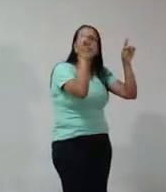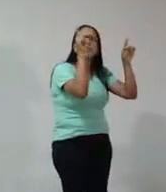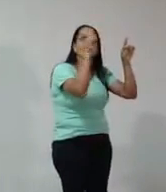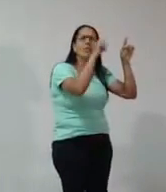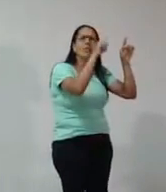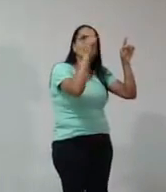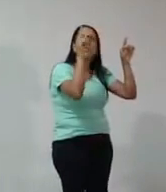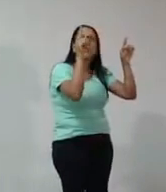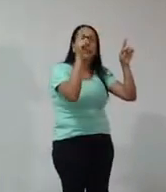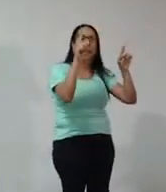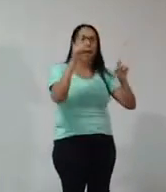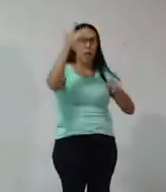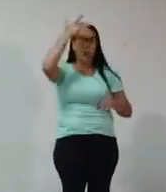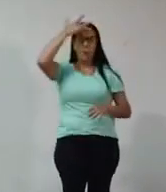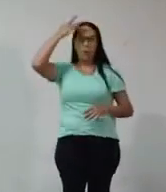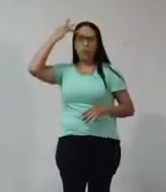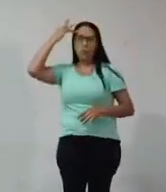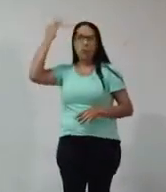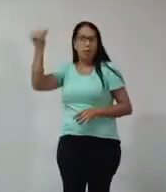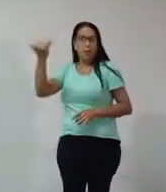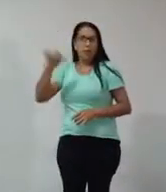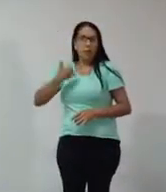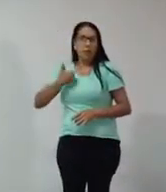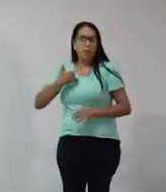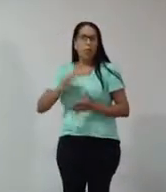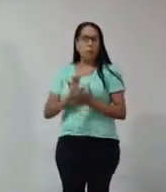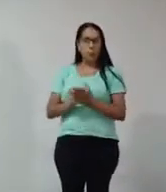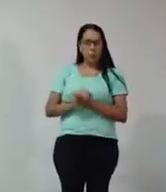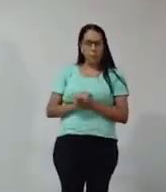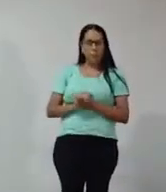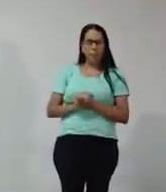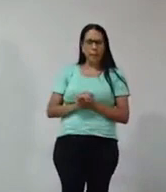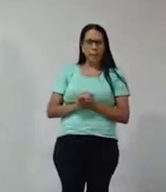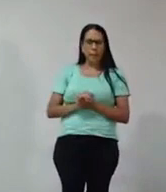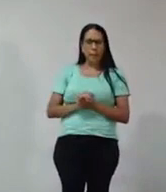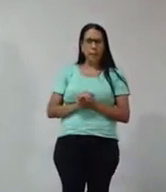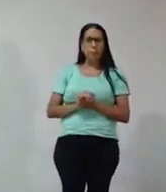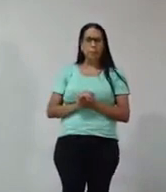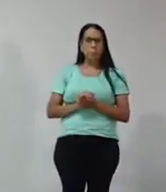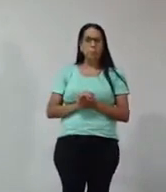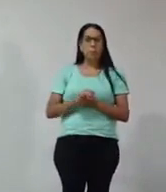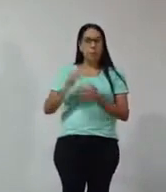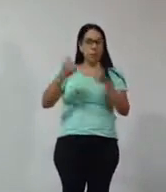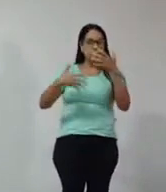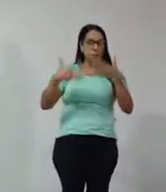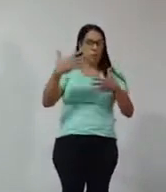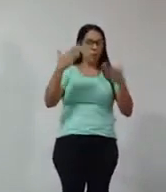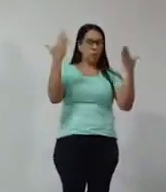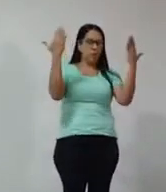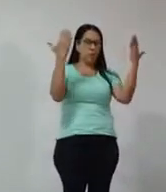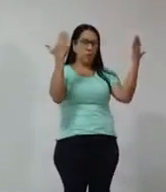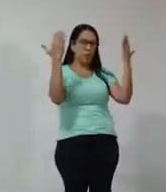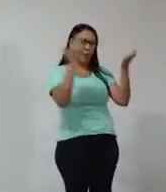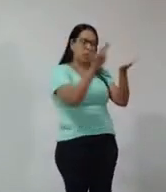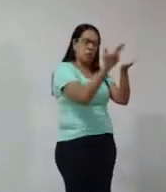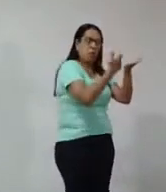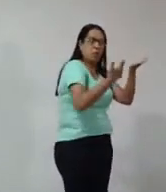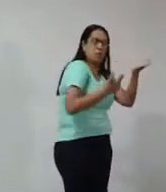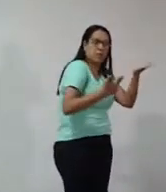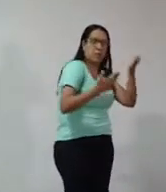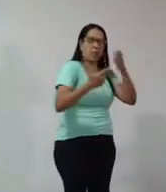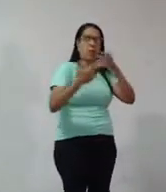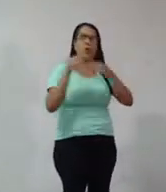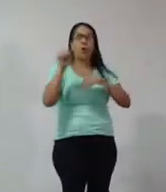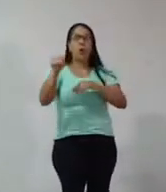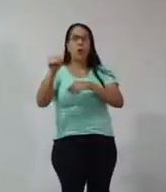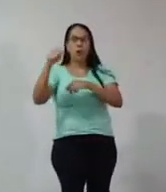eu ouvi de uma pessoa, assim, já da universidade, já